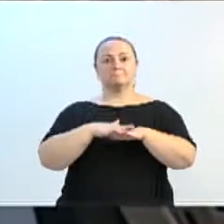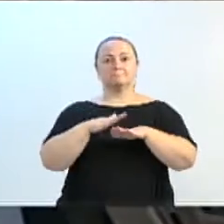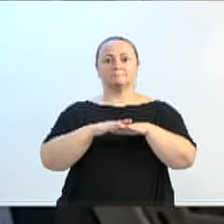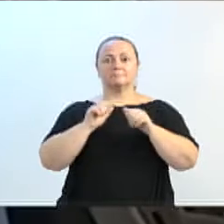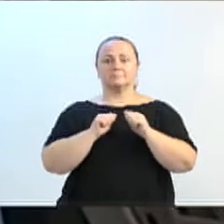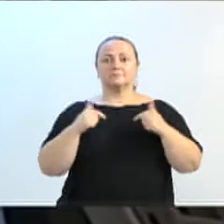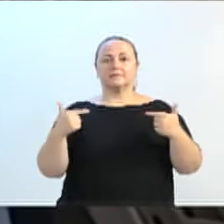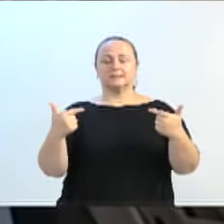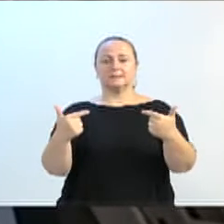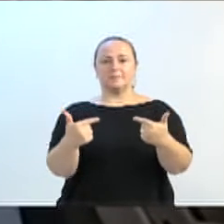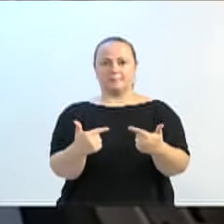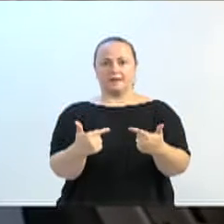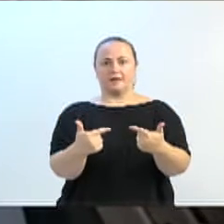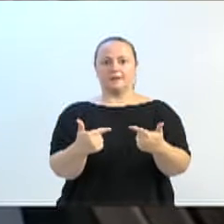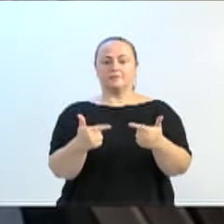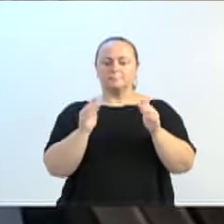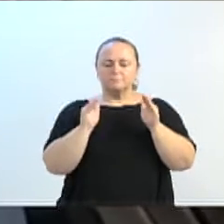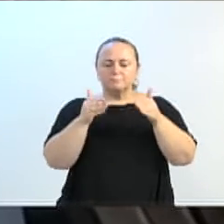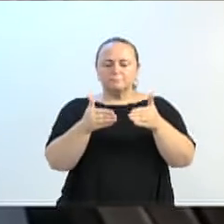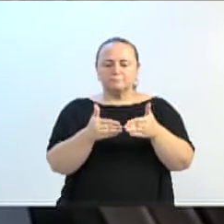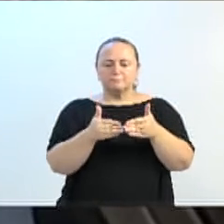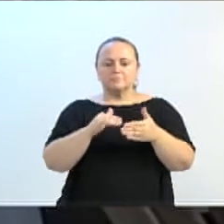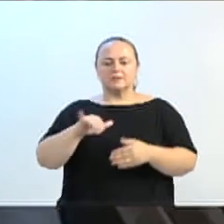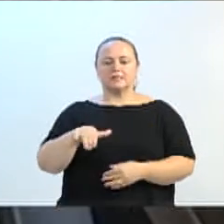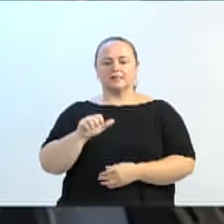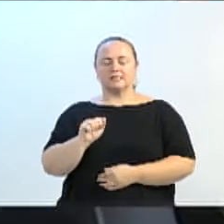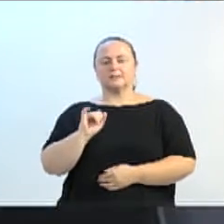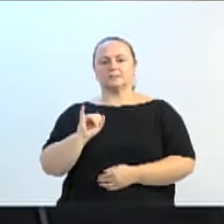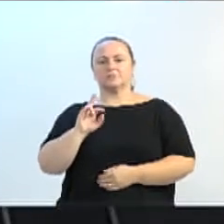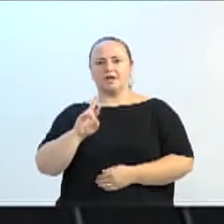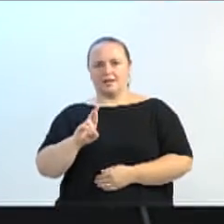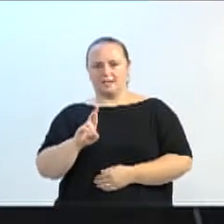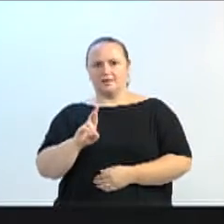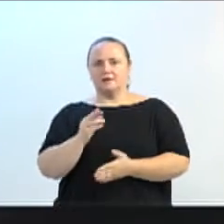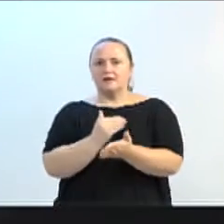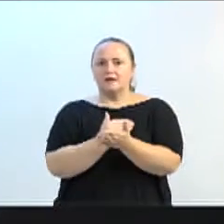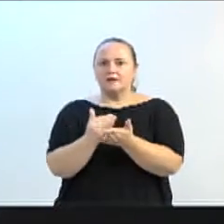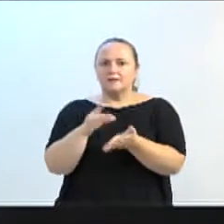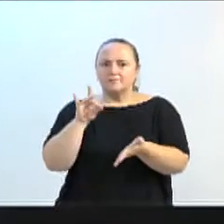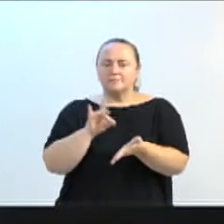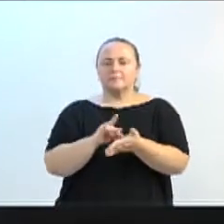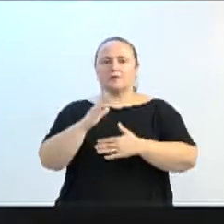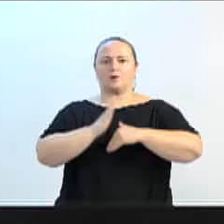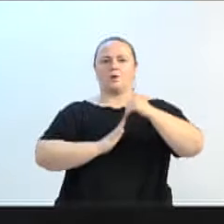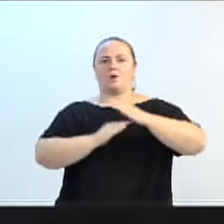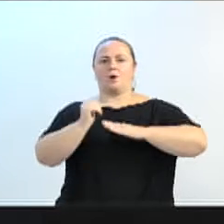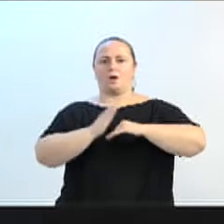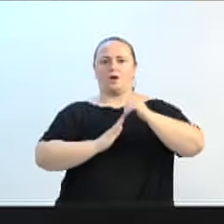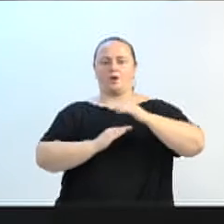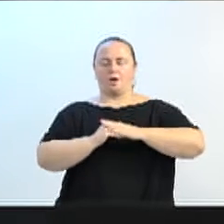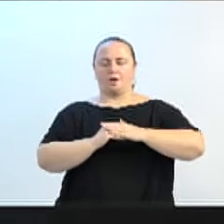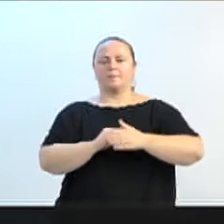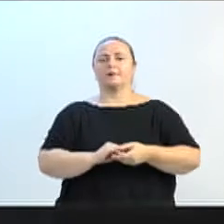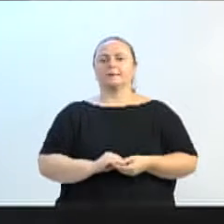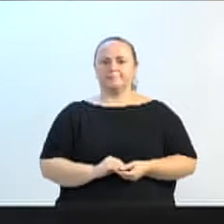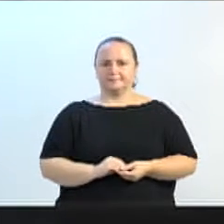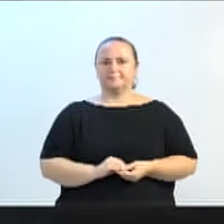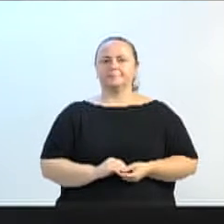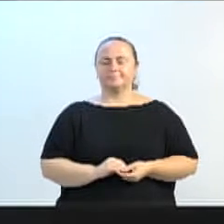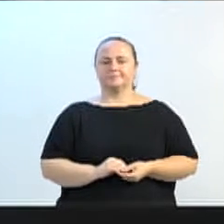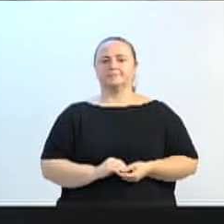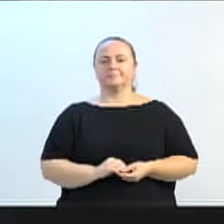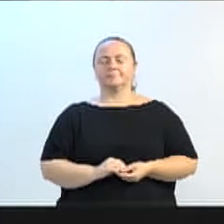especificamente do deputado Jair Mioto, e hoje deu início a essa obra. É importante a gente mostrar aqui,